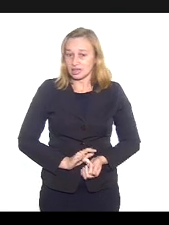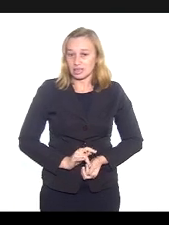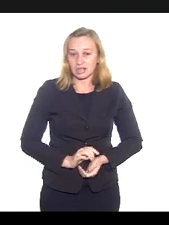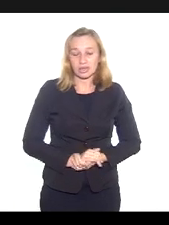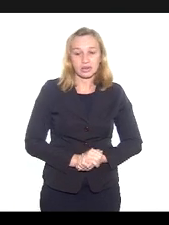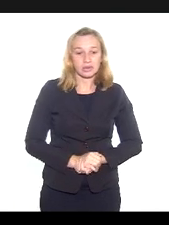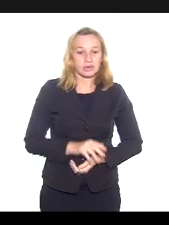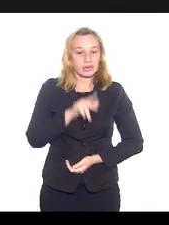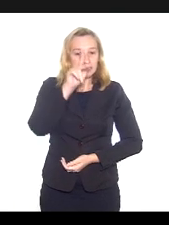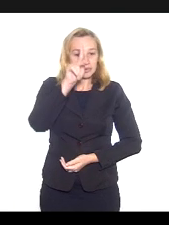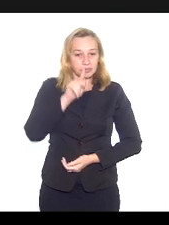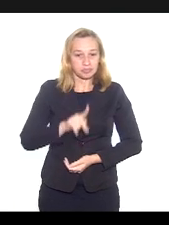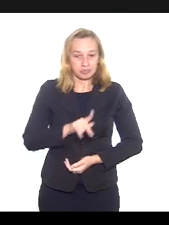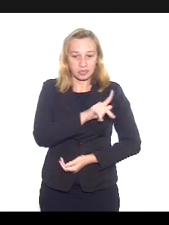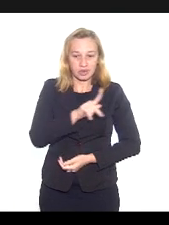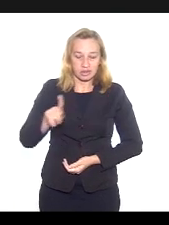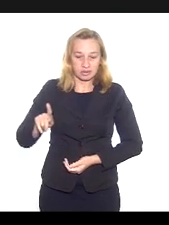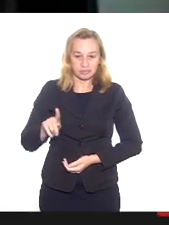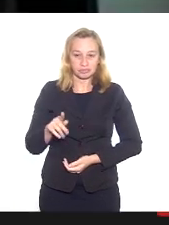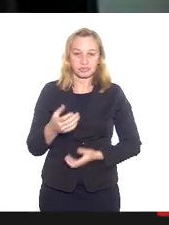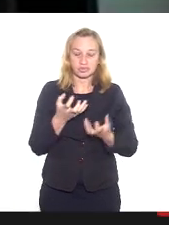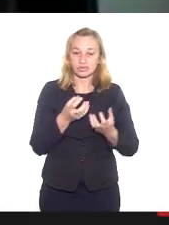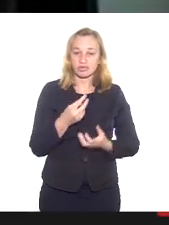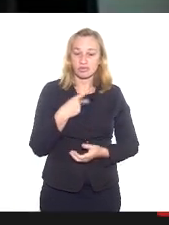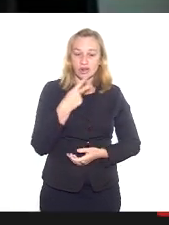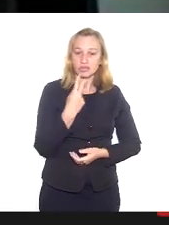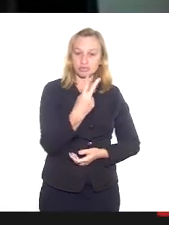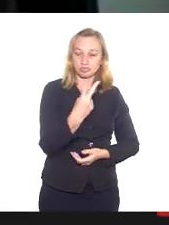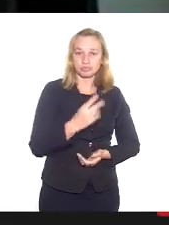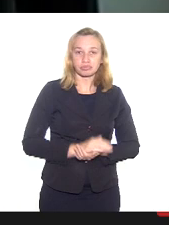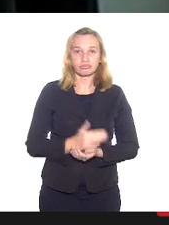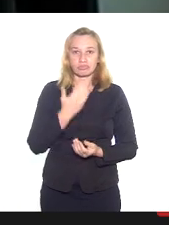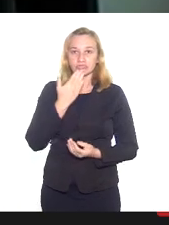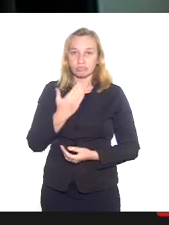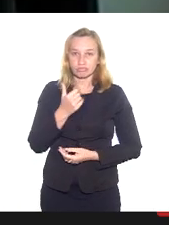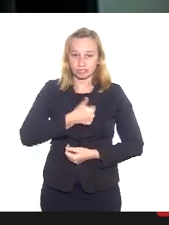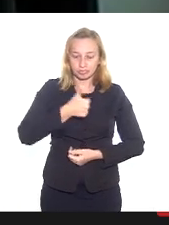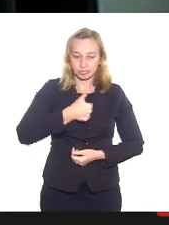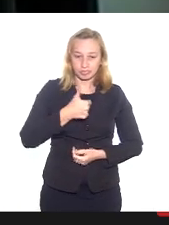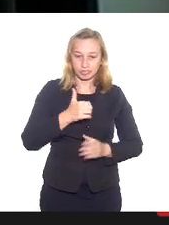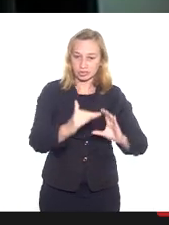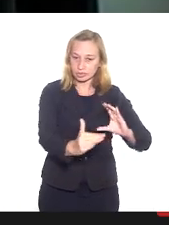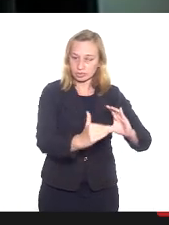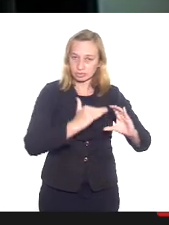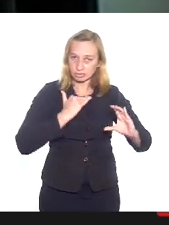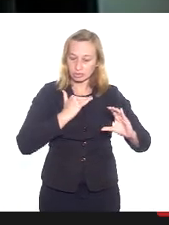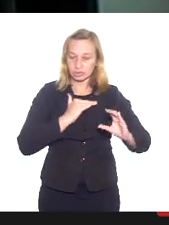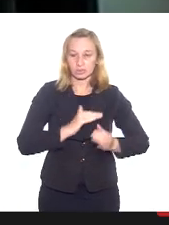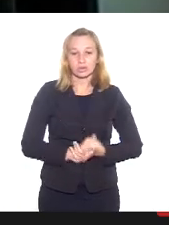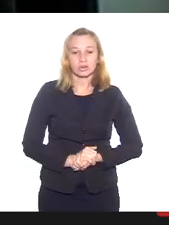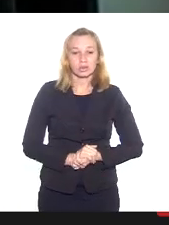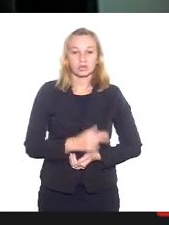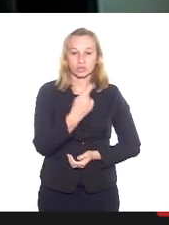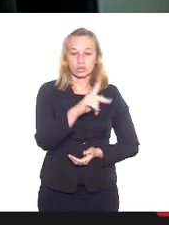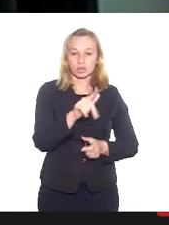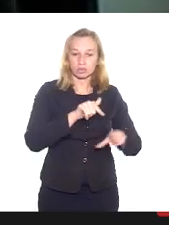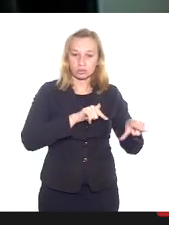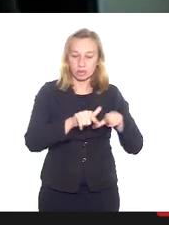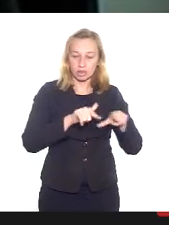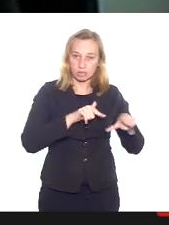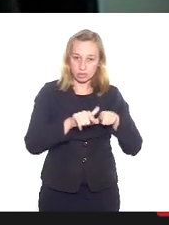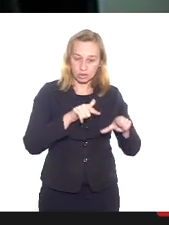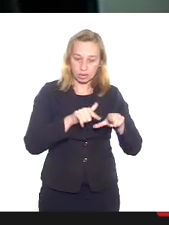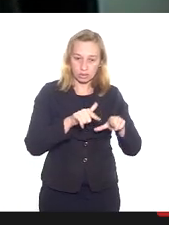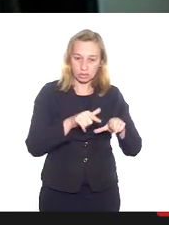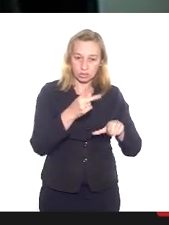Padre Vitor, queria fazer duas observações. A primeira, pedir ao senhor que nos encaminhasse o seu trabalho, fruto